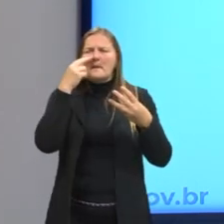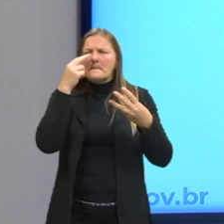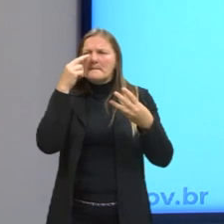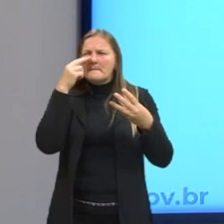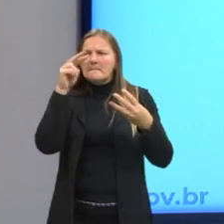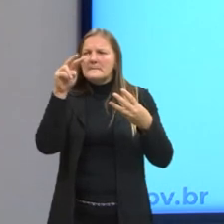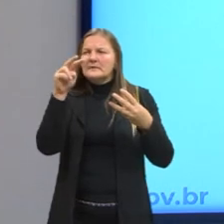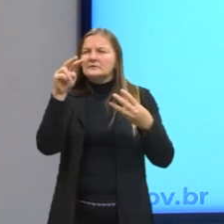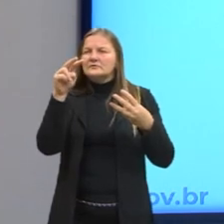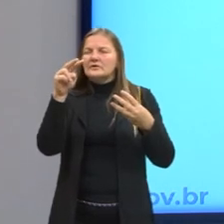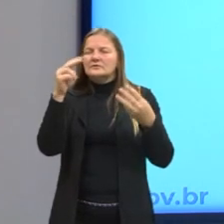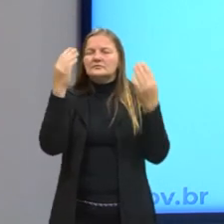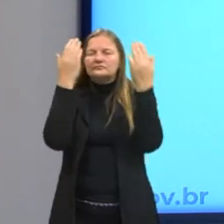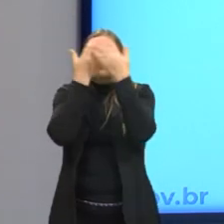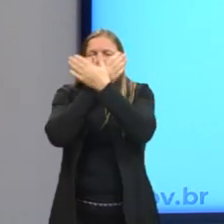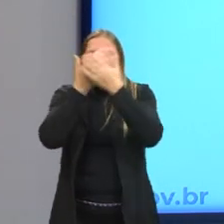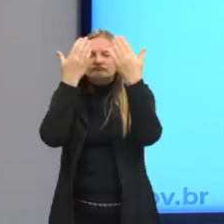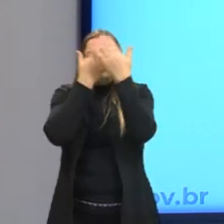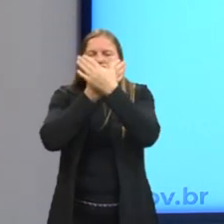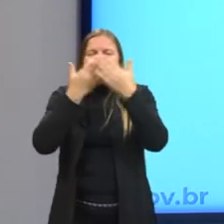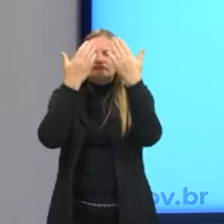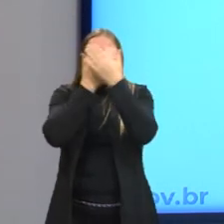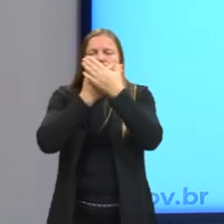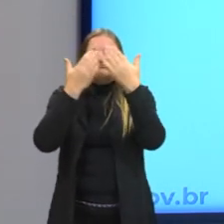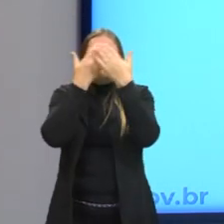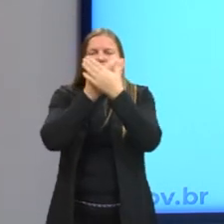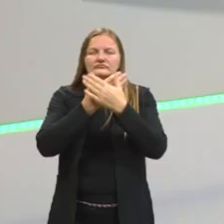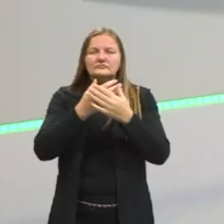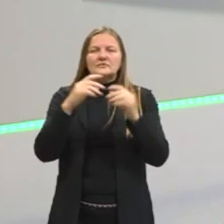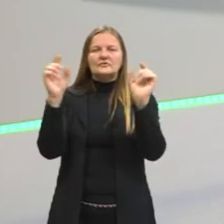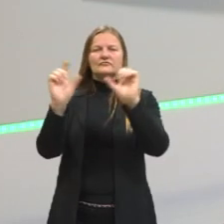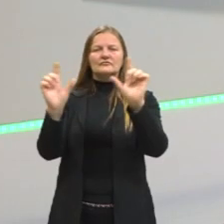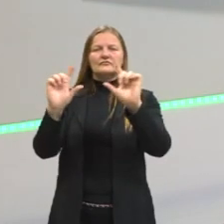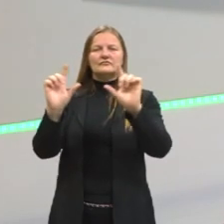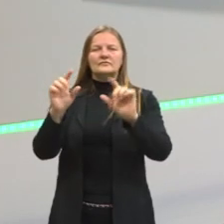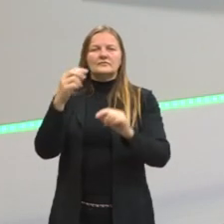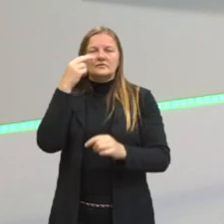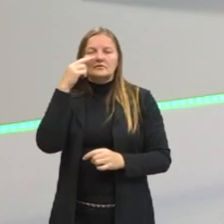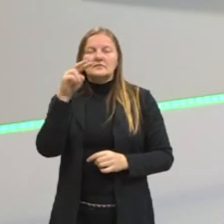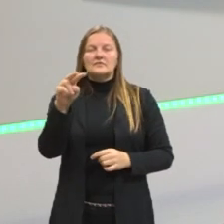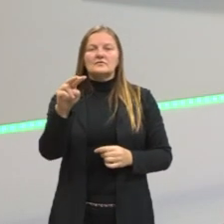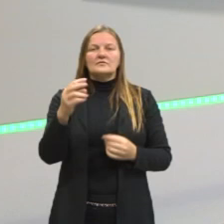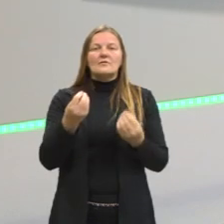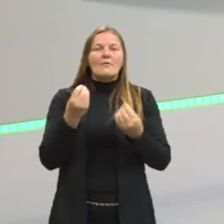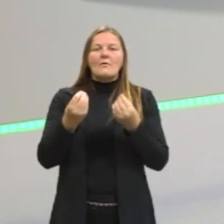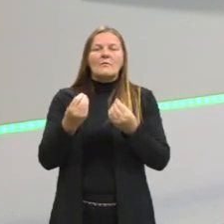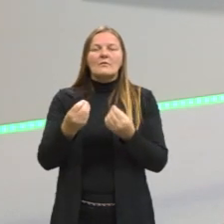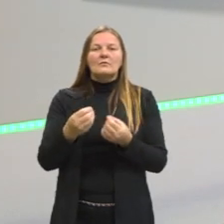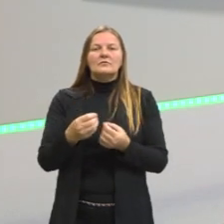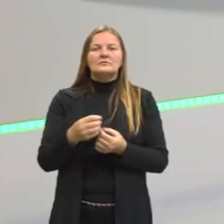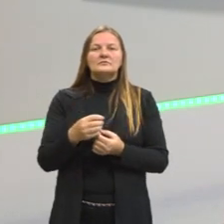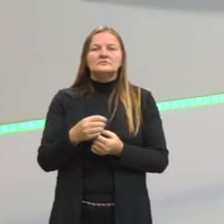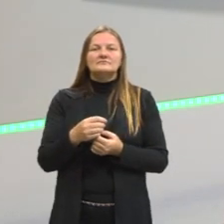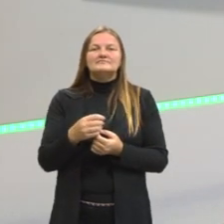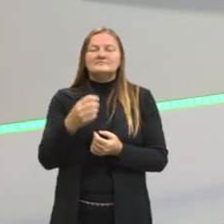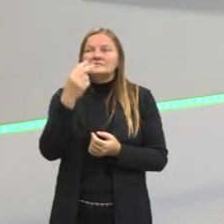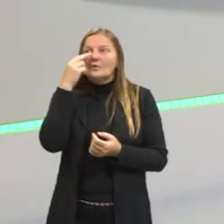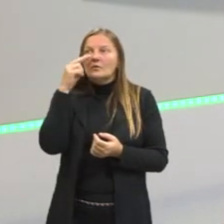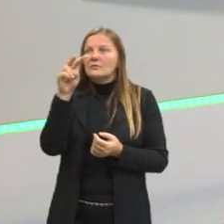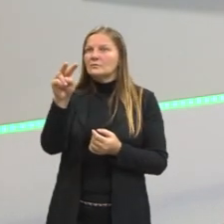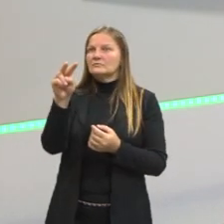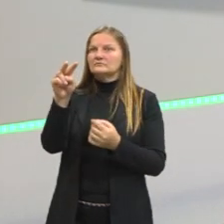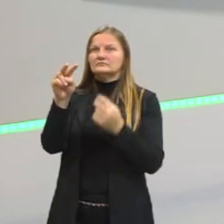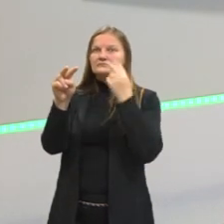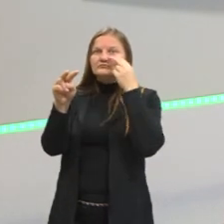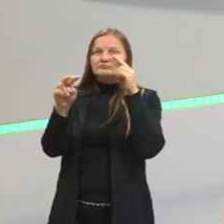andam cegos de te ver. Então como olhos estão cegos e estão vendo.